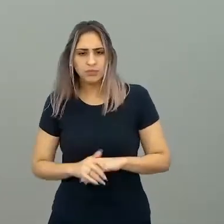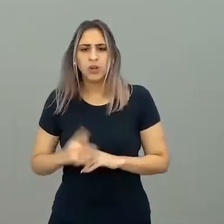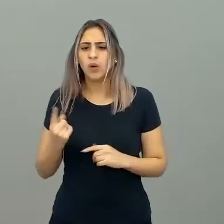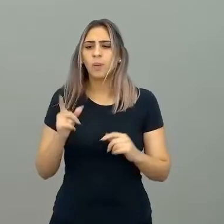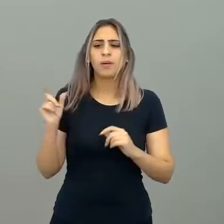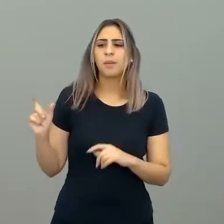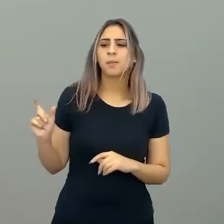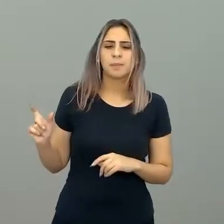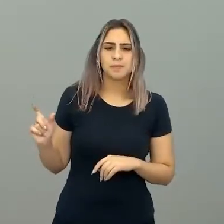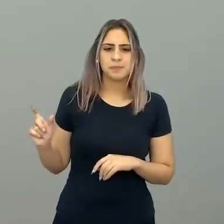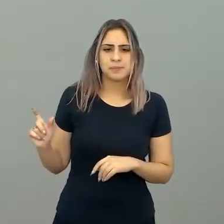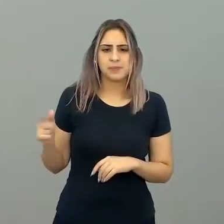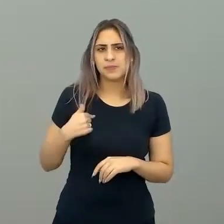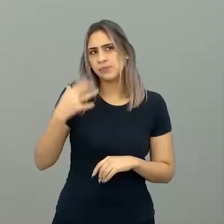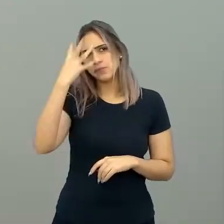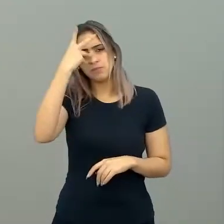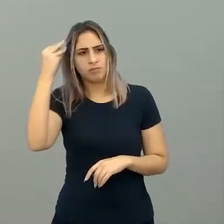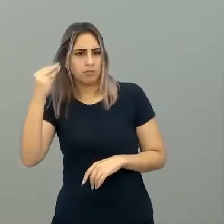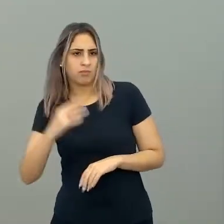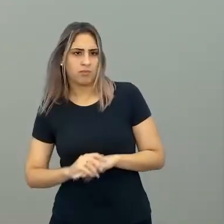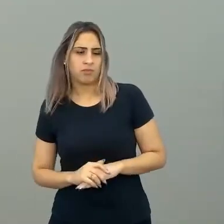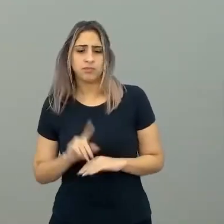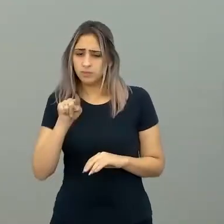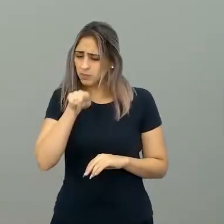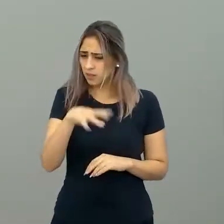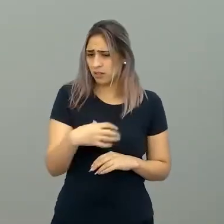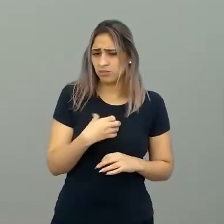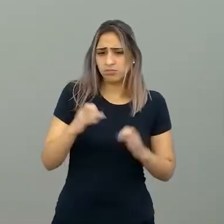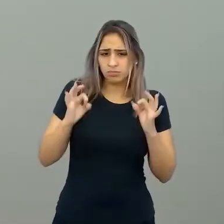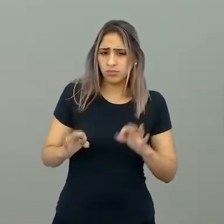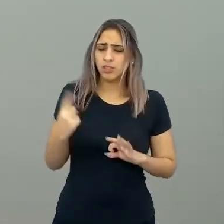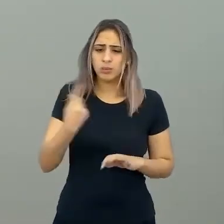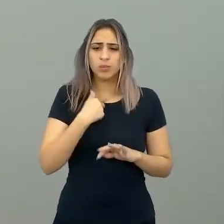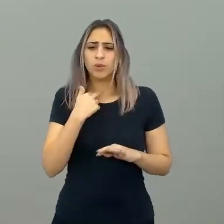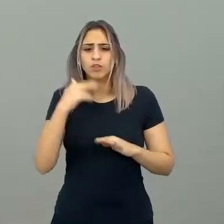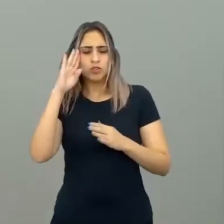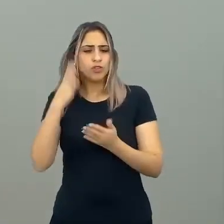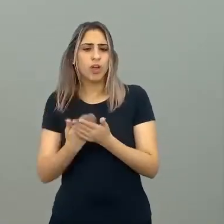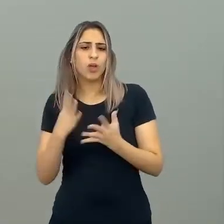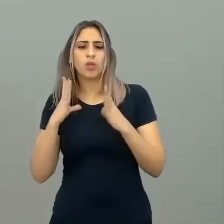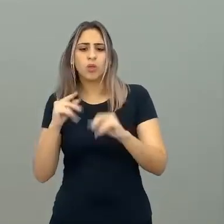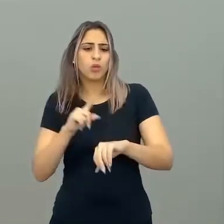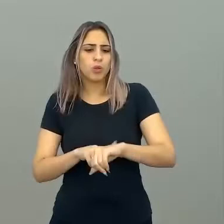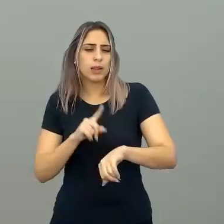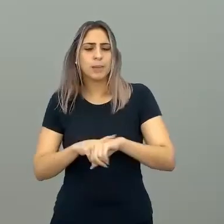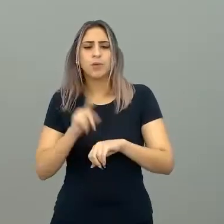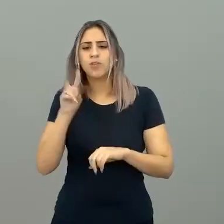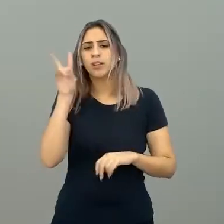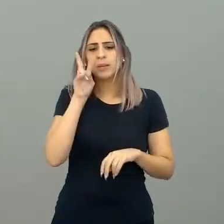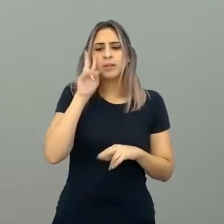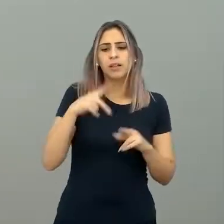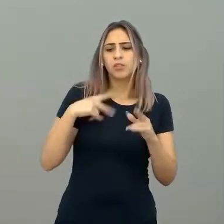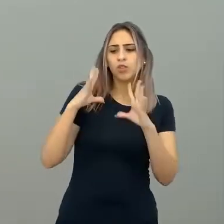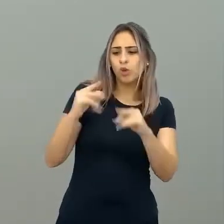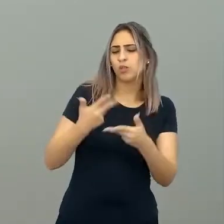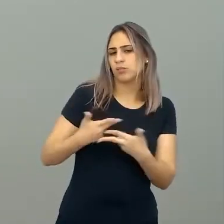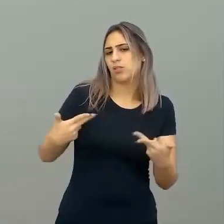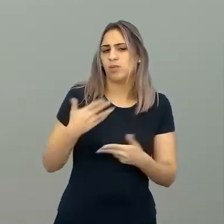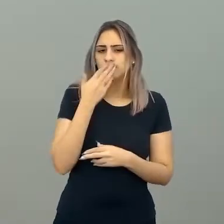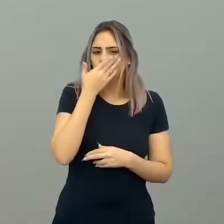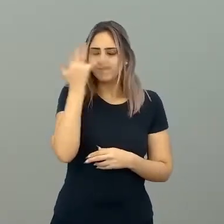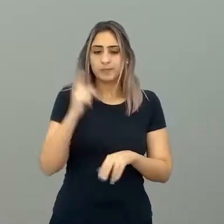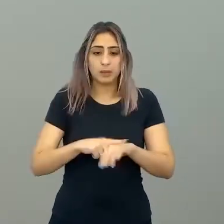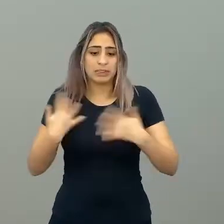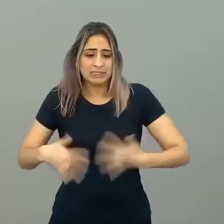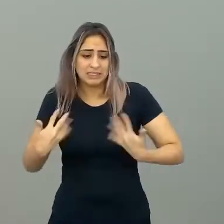palavra? Ai, esqueci. É isso, a gente não pode confiar o tempo todo que a gente vai lembrar exatamente das coisas. Às vezes, na hora